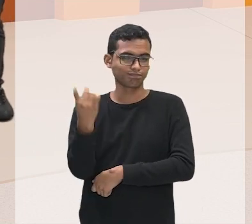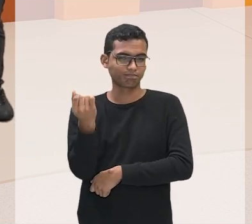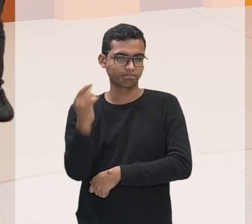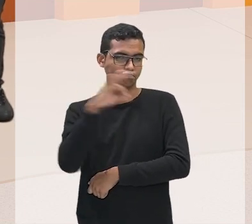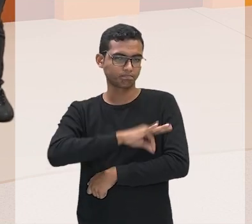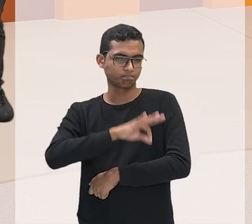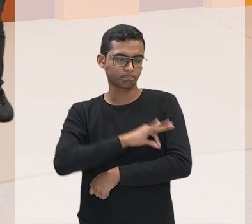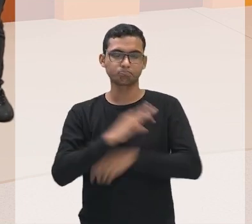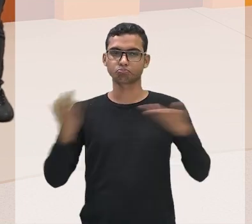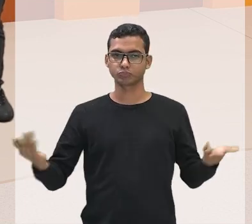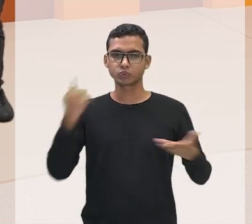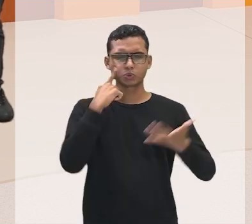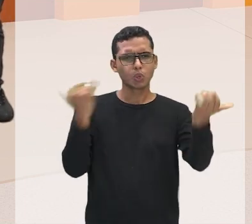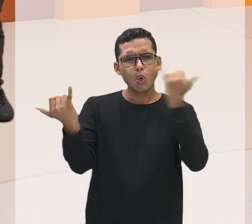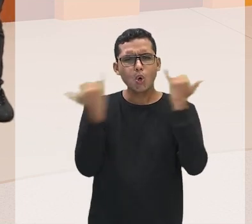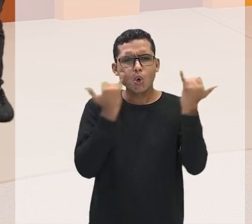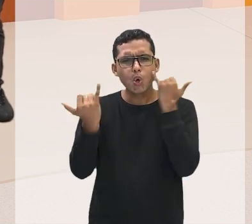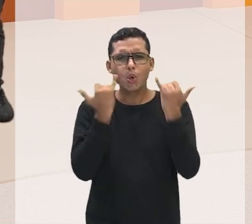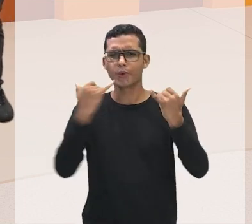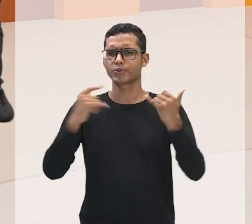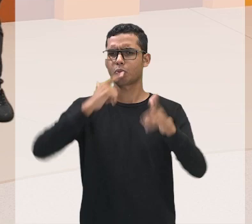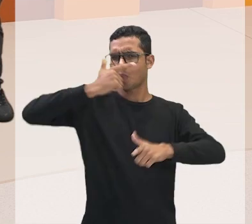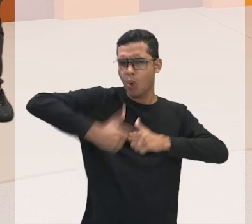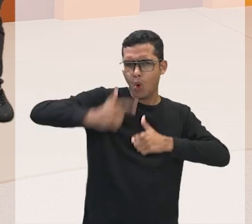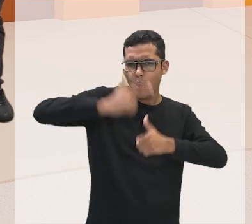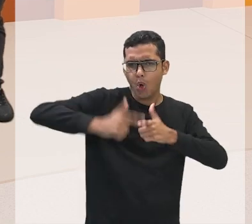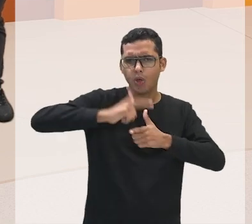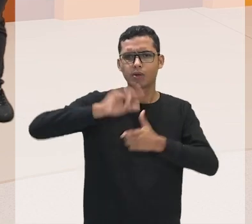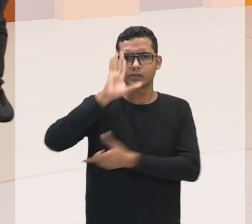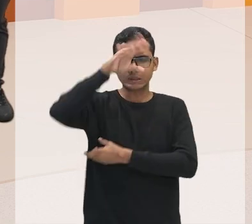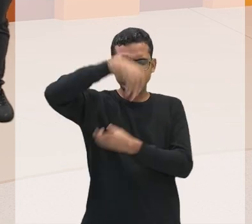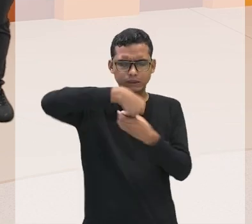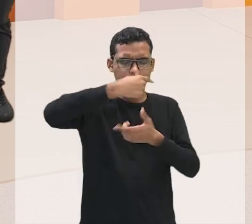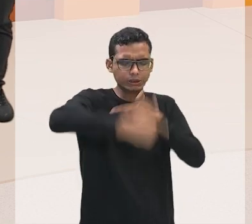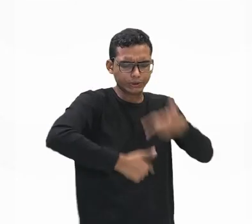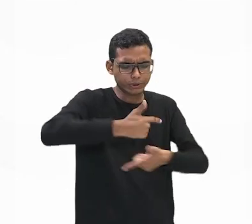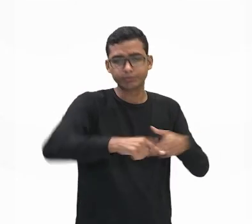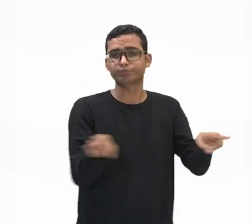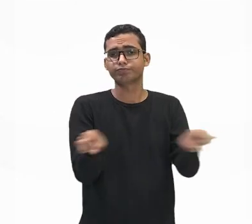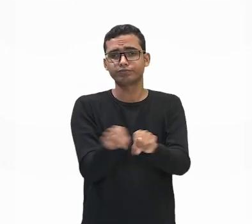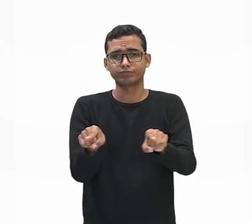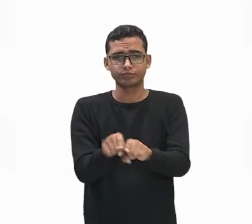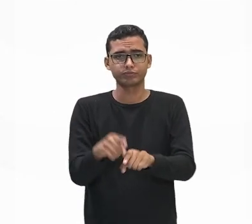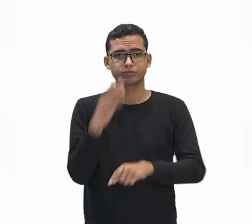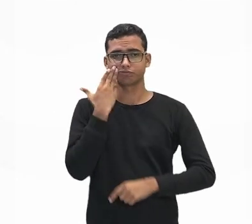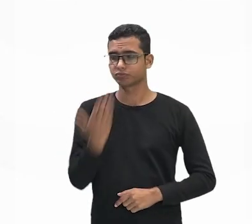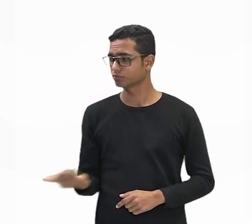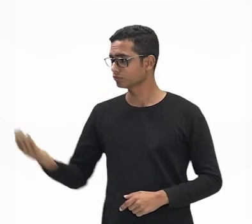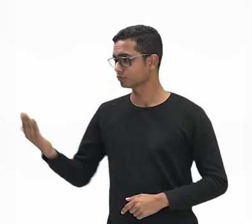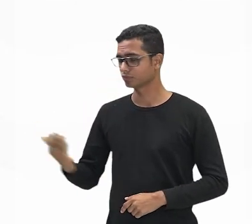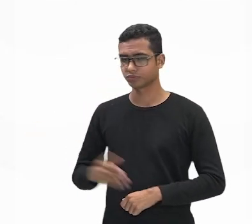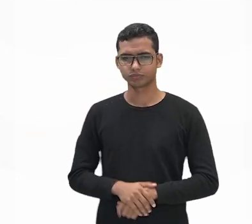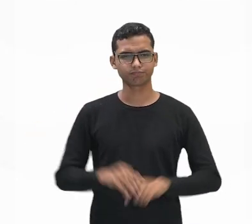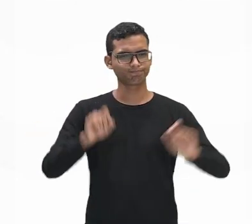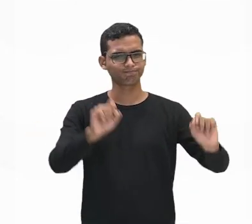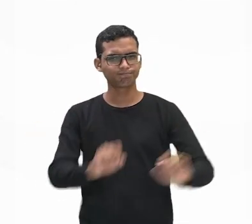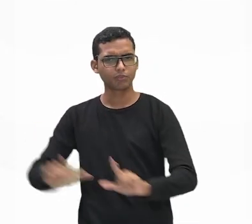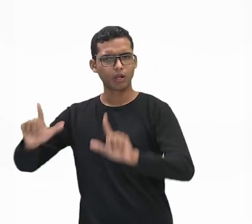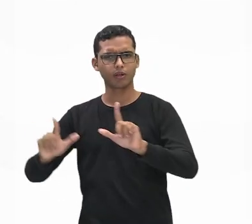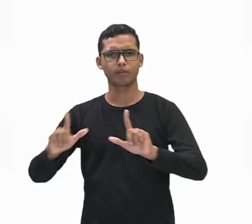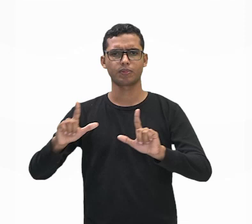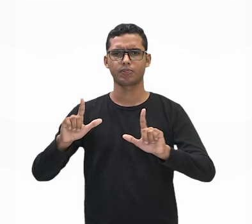verificar agora algumas informações sobre alguns problemas também relacionados ao trabalho. A gente vai ver aí nessa próxima tela que existem